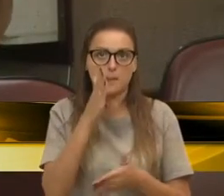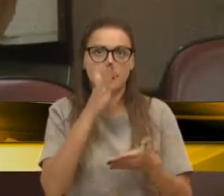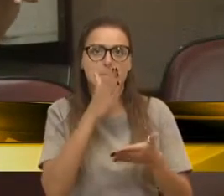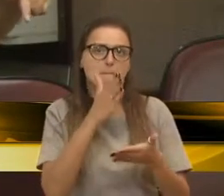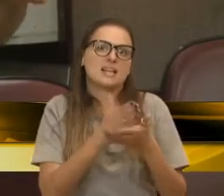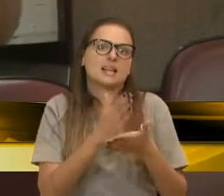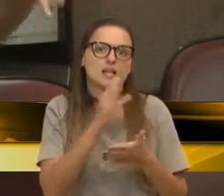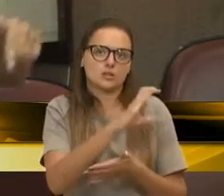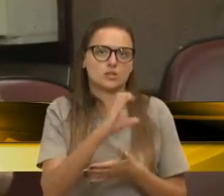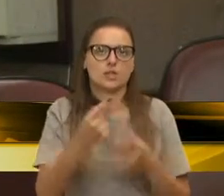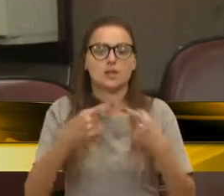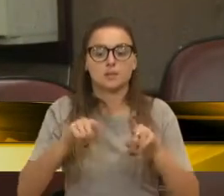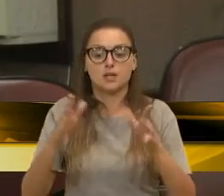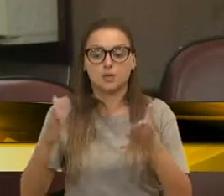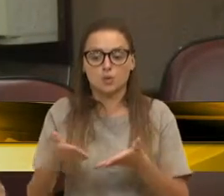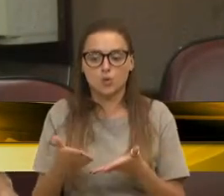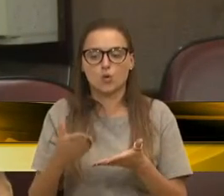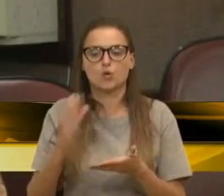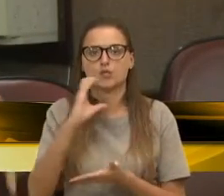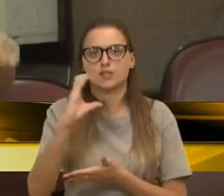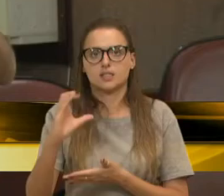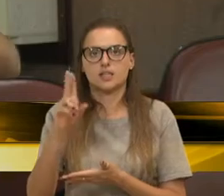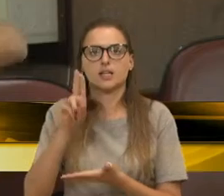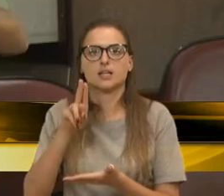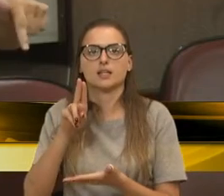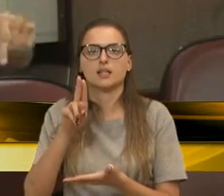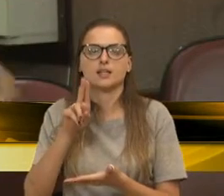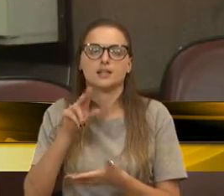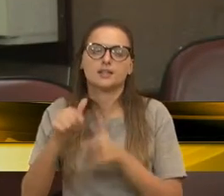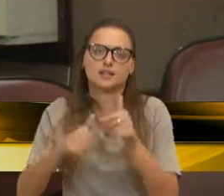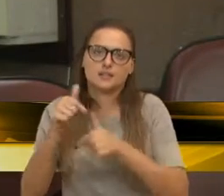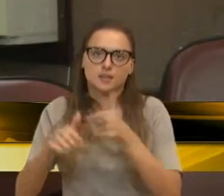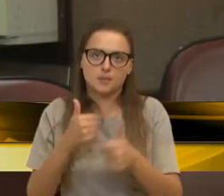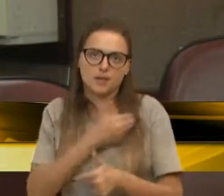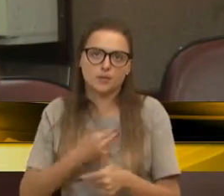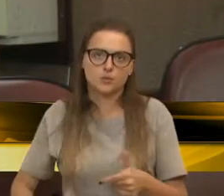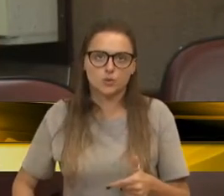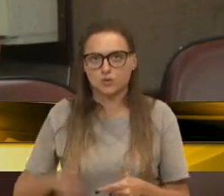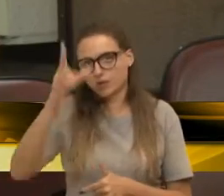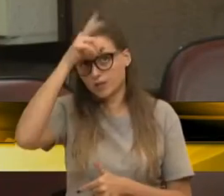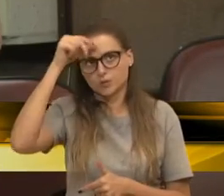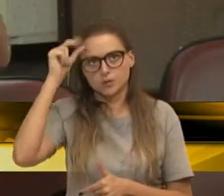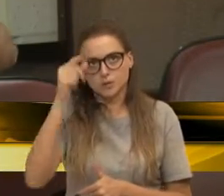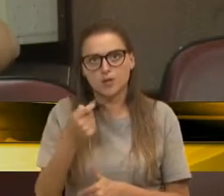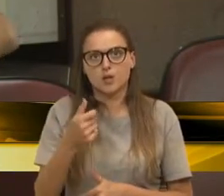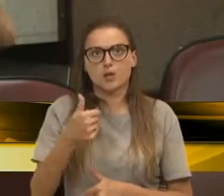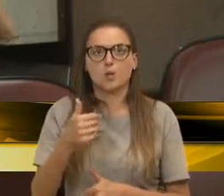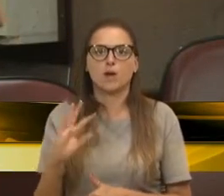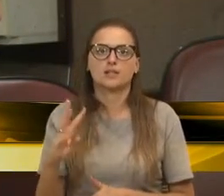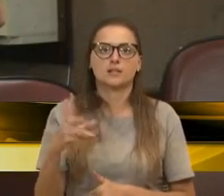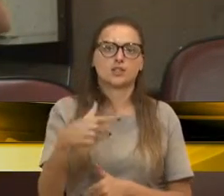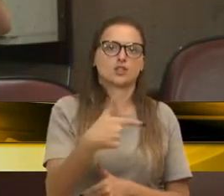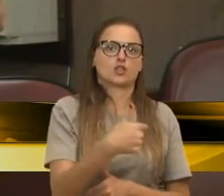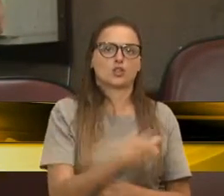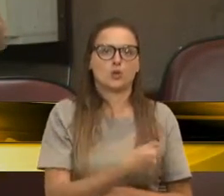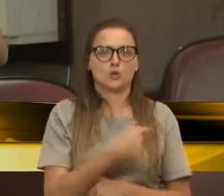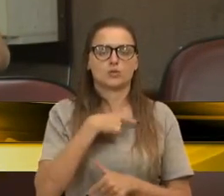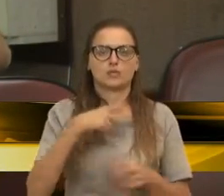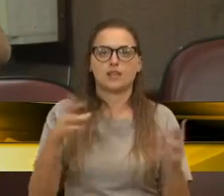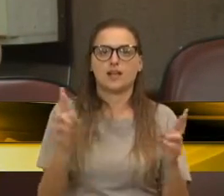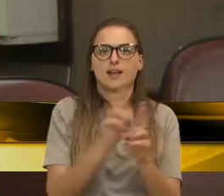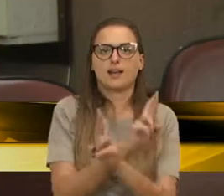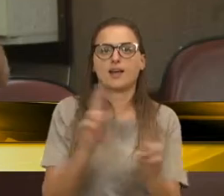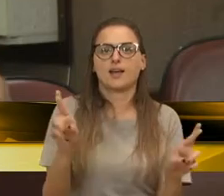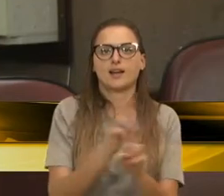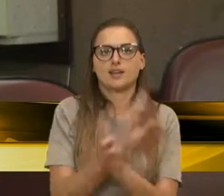Mas hoje, os CCs que ocupam espaços no governo municipal, quase que a totalidade tem relação